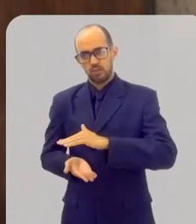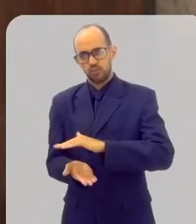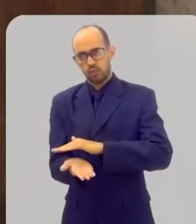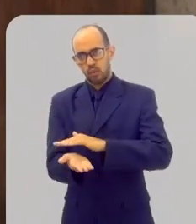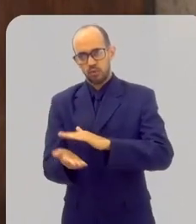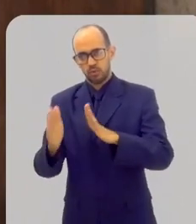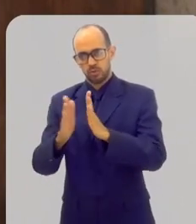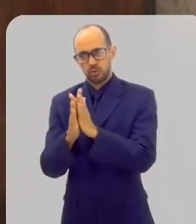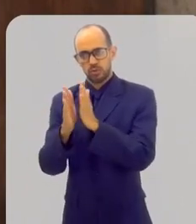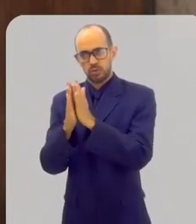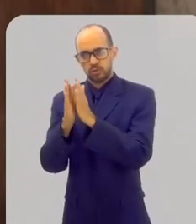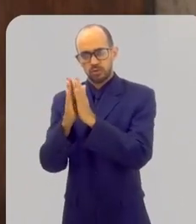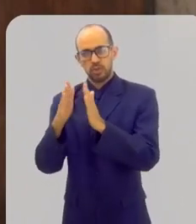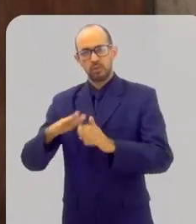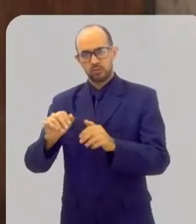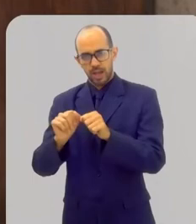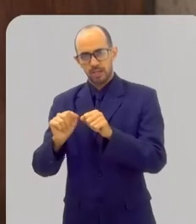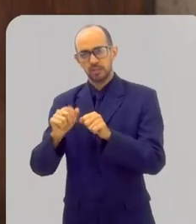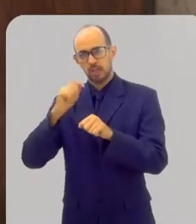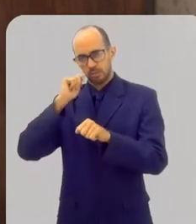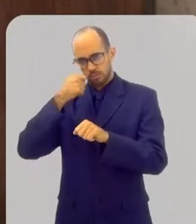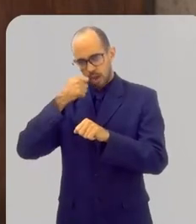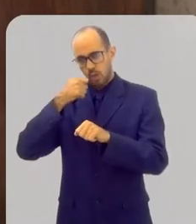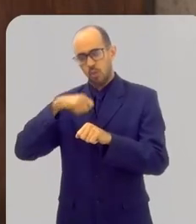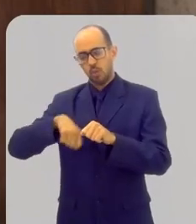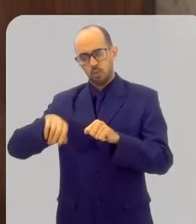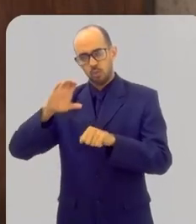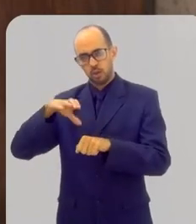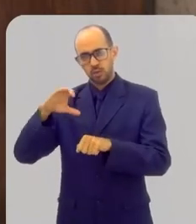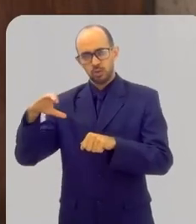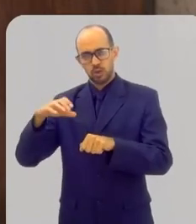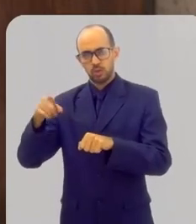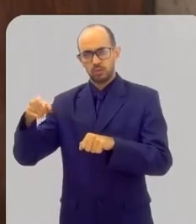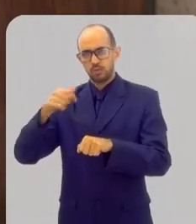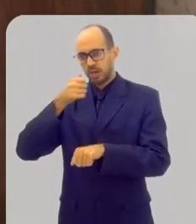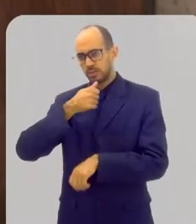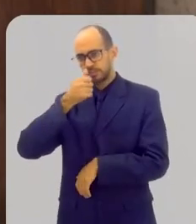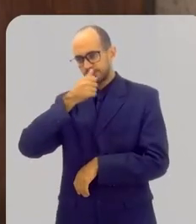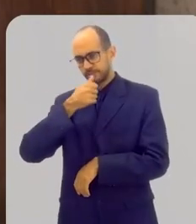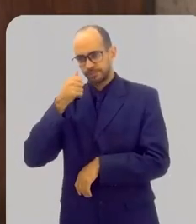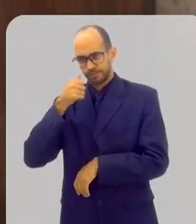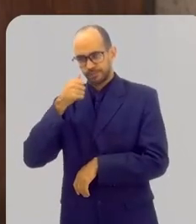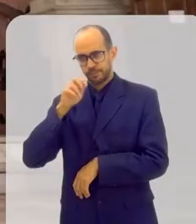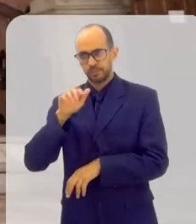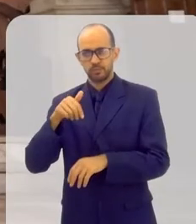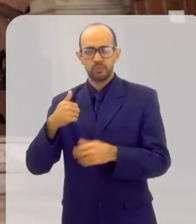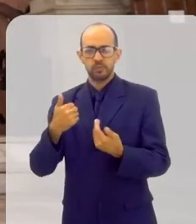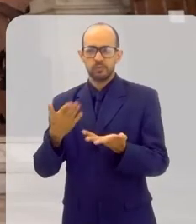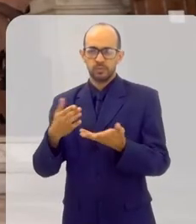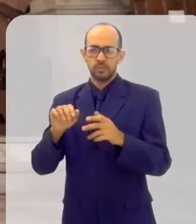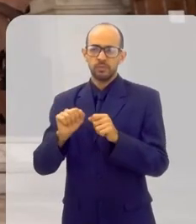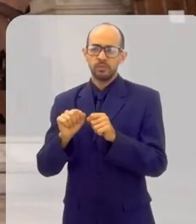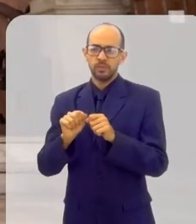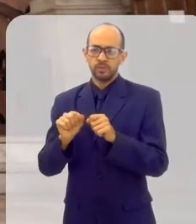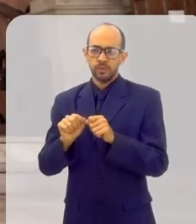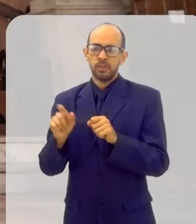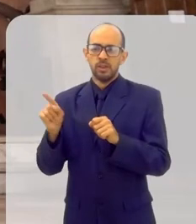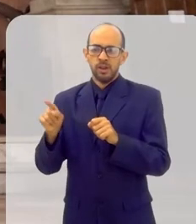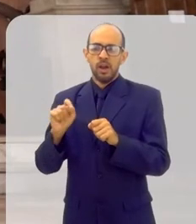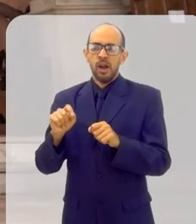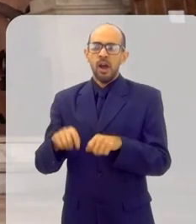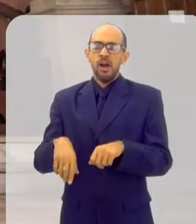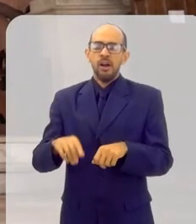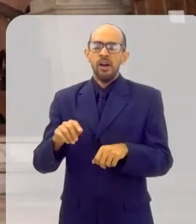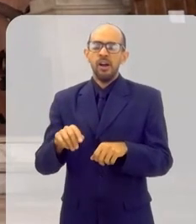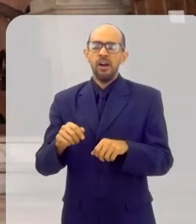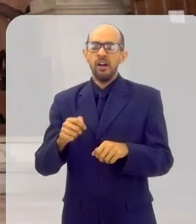espírito de oração, e traz o pão eucarístico, o pão que nós vamos preparar para a Eucaristia. Então, nós temos o seminarista